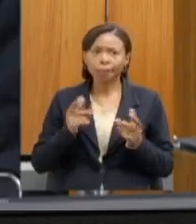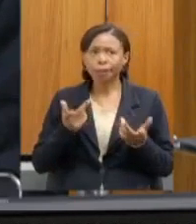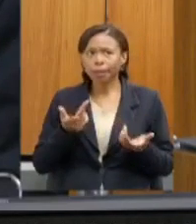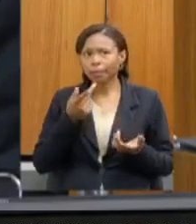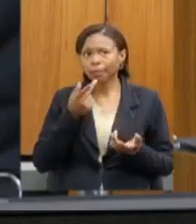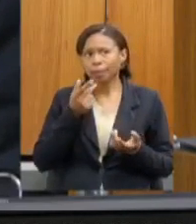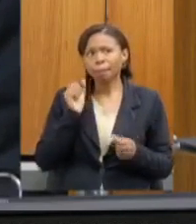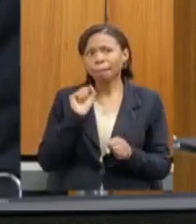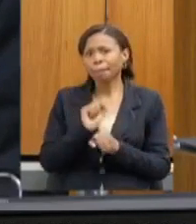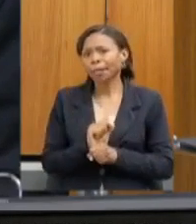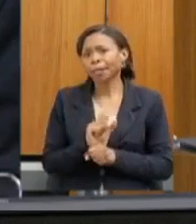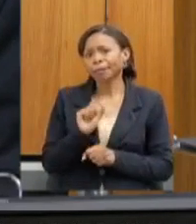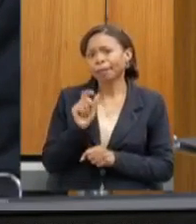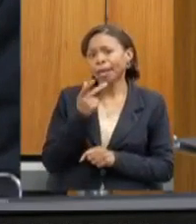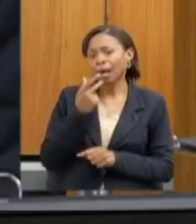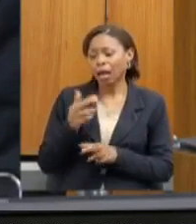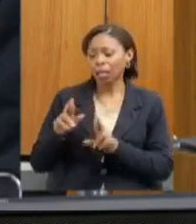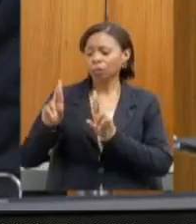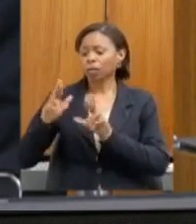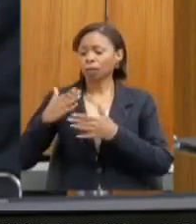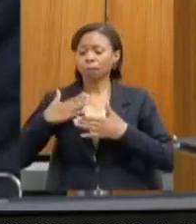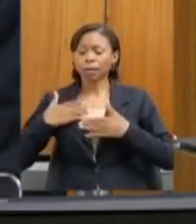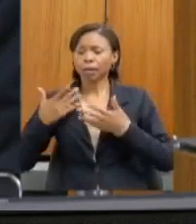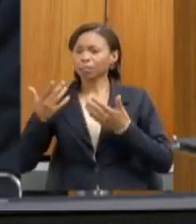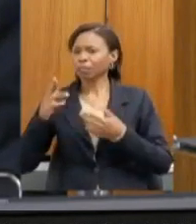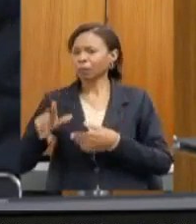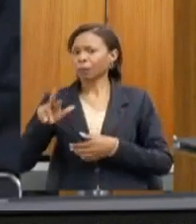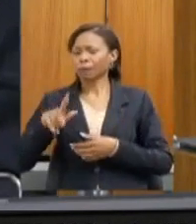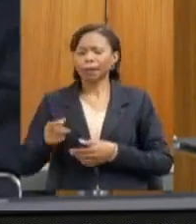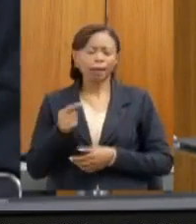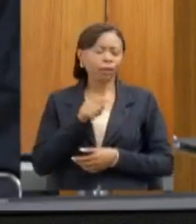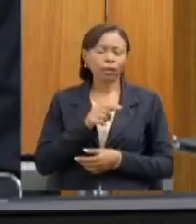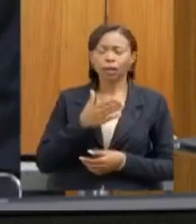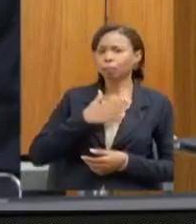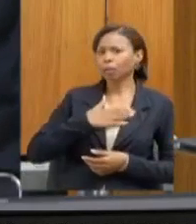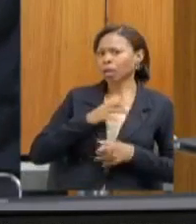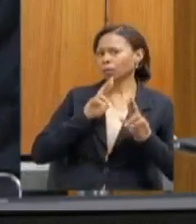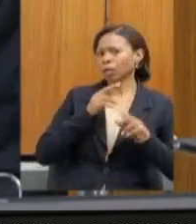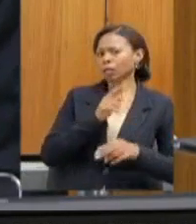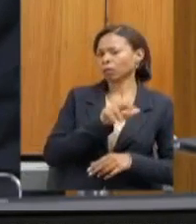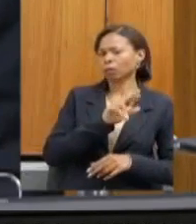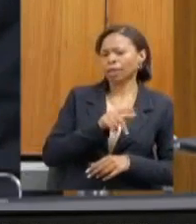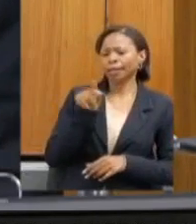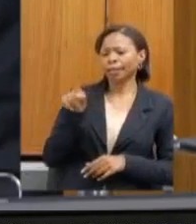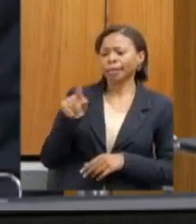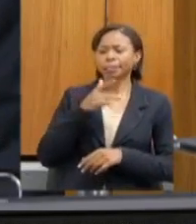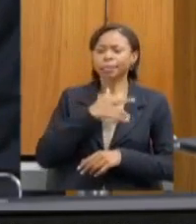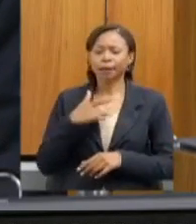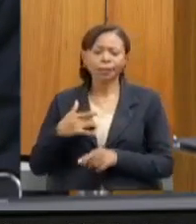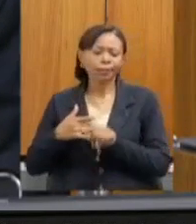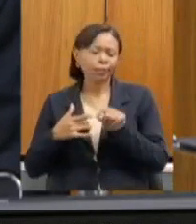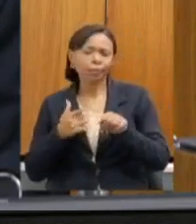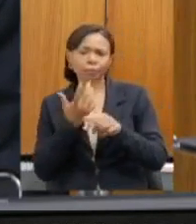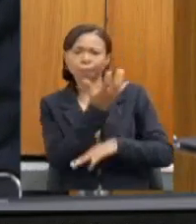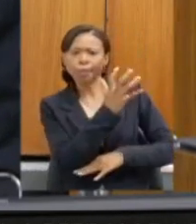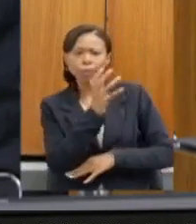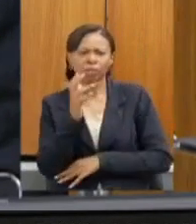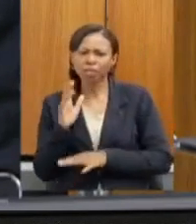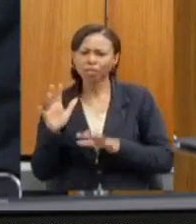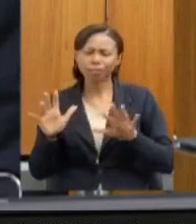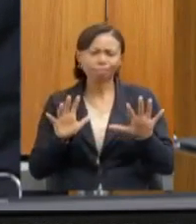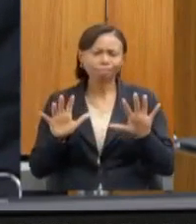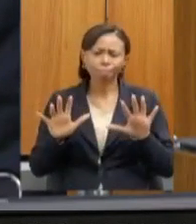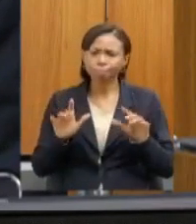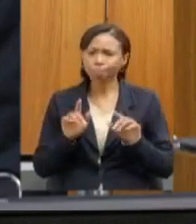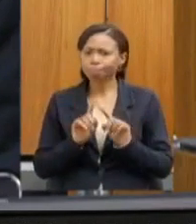não é atribuição minha, isso é atribuição da saúde. Não, isso não é atribuição minha, isso é atribuição do meio ambiente. Eu digo